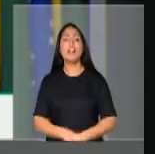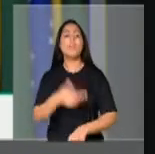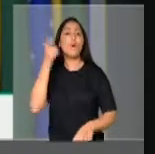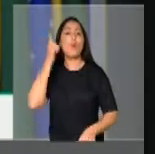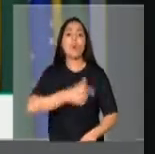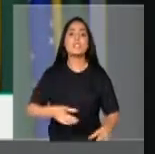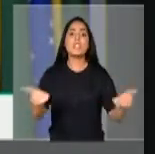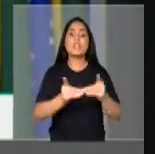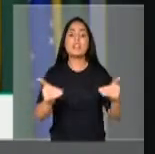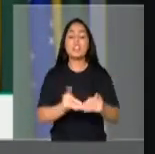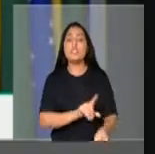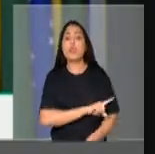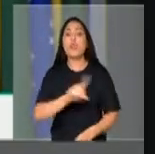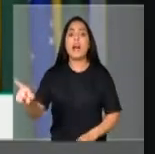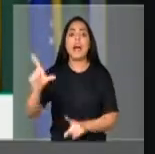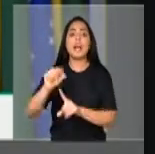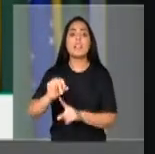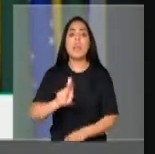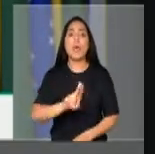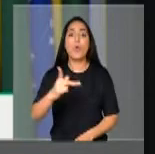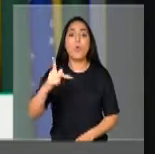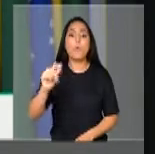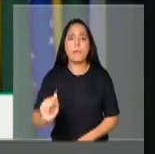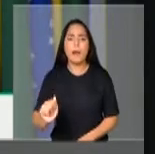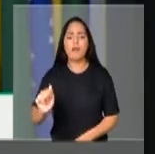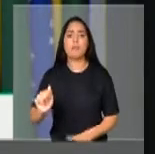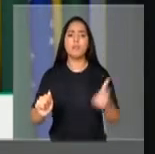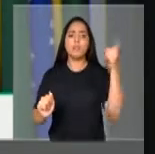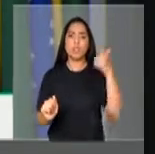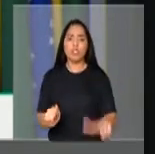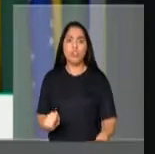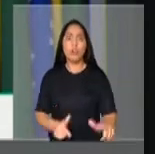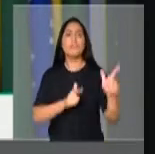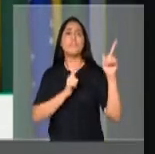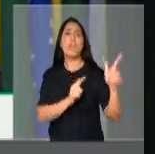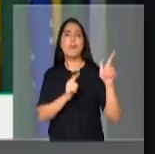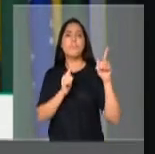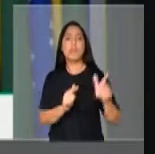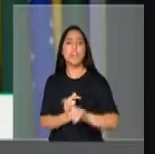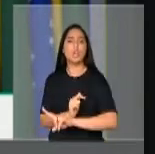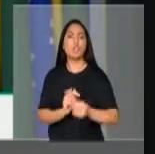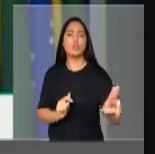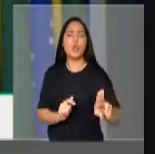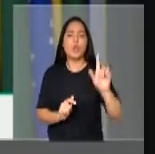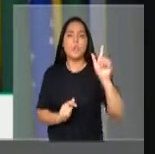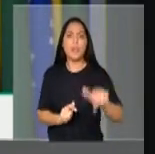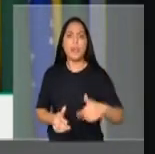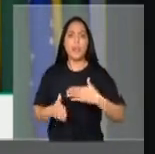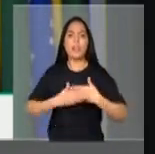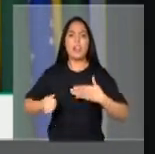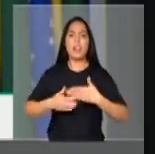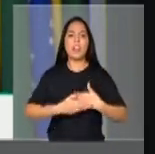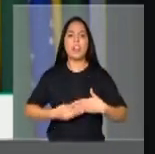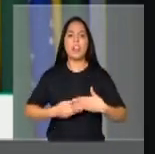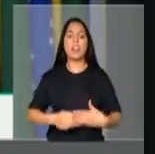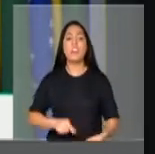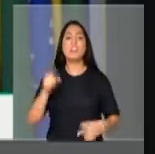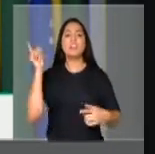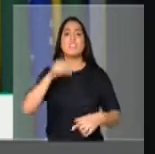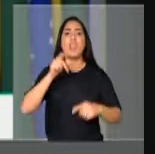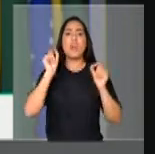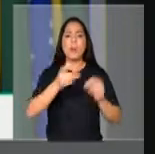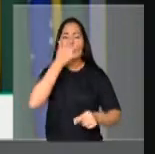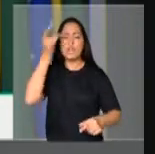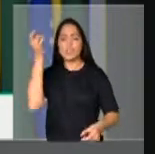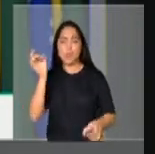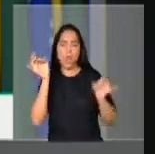numa UPA, que eu apelidei cariosamente, mais um minuto, que eu apelidei cariosamente, de depósito